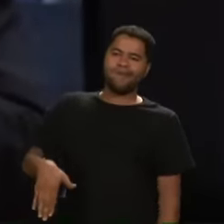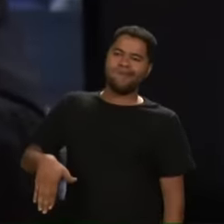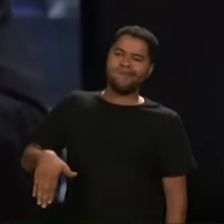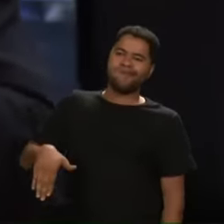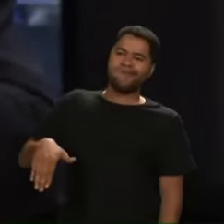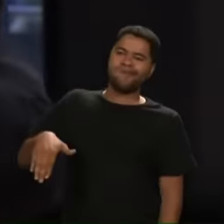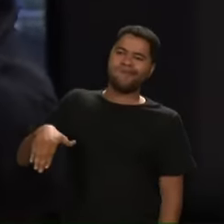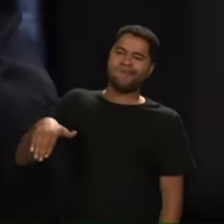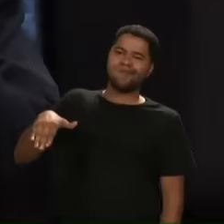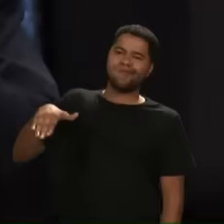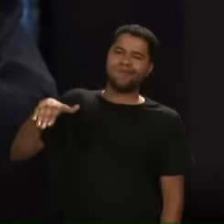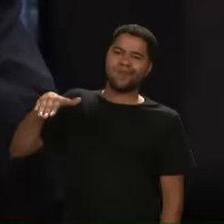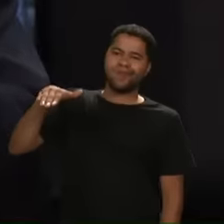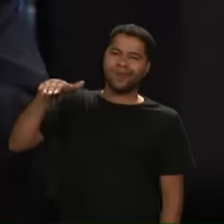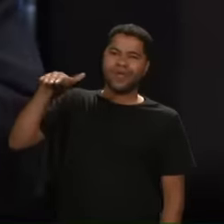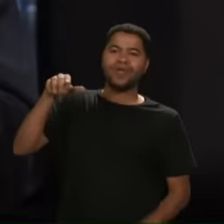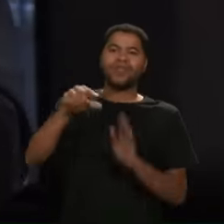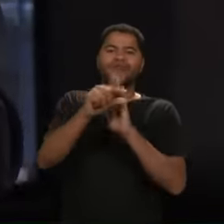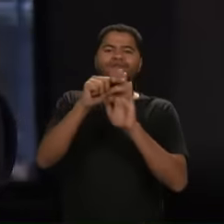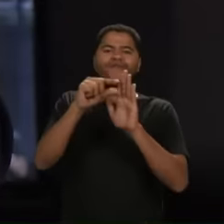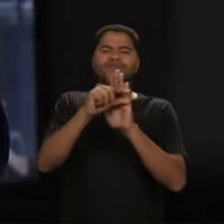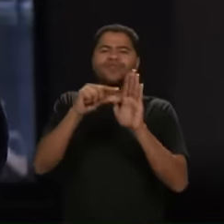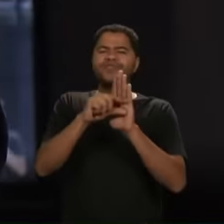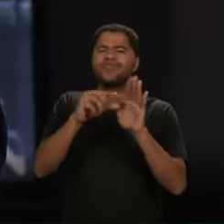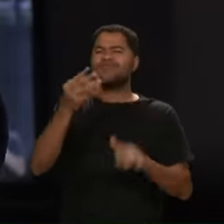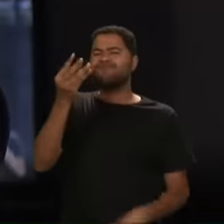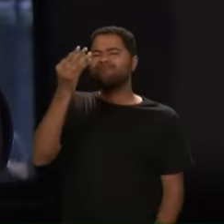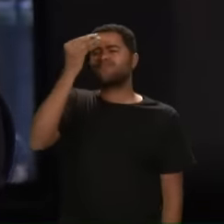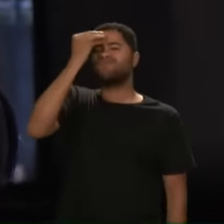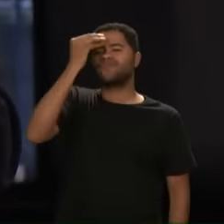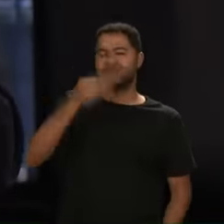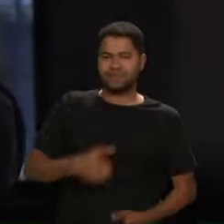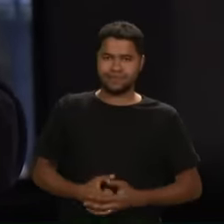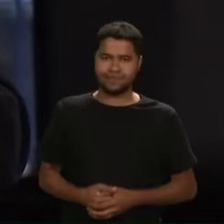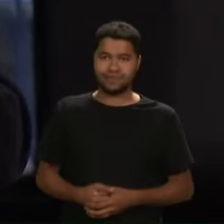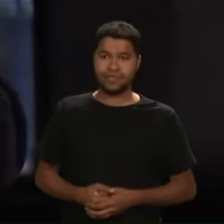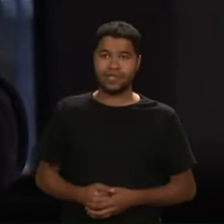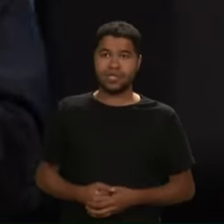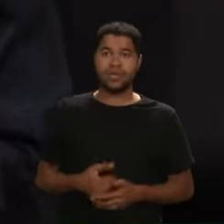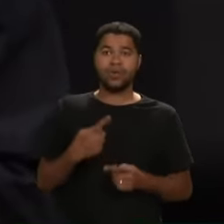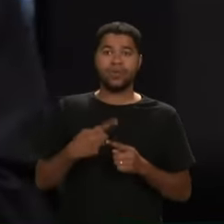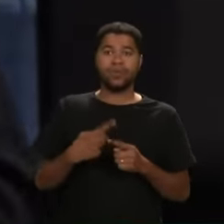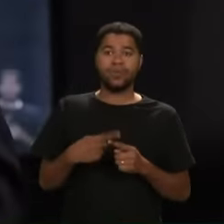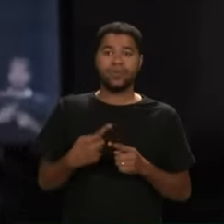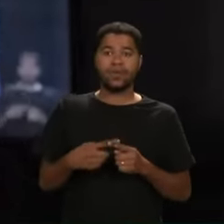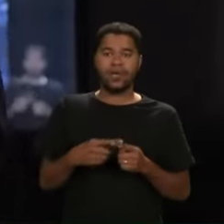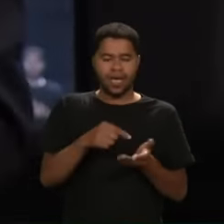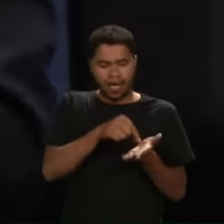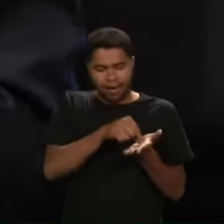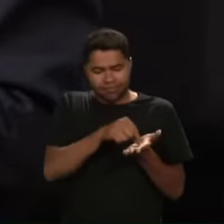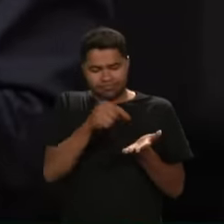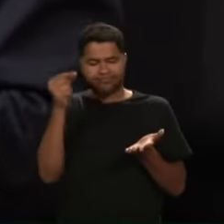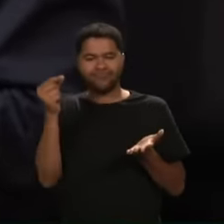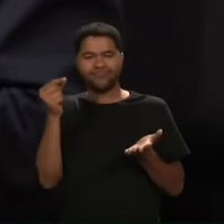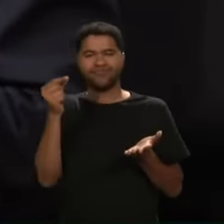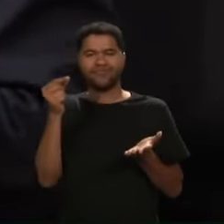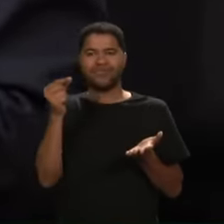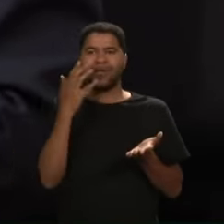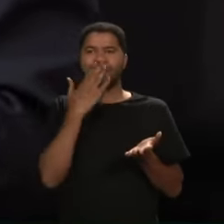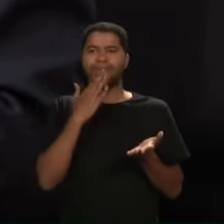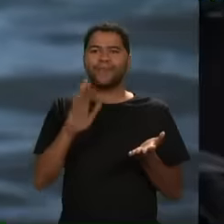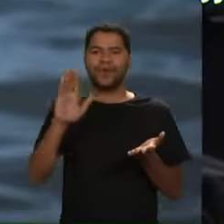promessas Eu sei os versículos Da caixinha de promessas Tudo de cor Porque eu não saia de casa Sem tirar uma promessinha